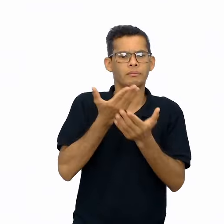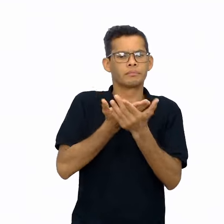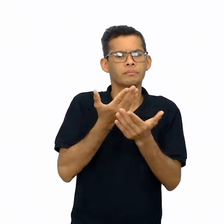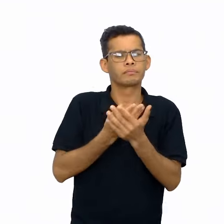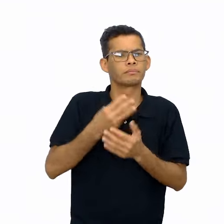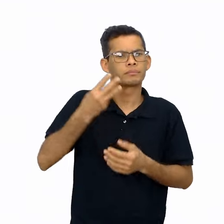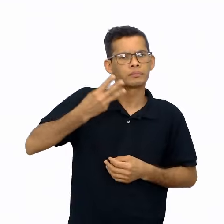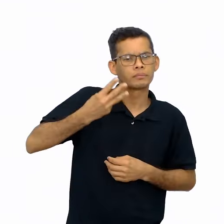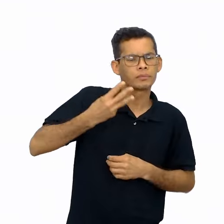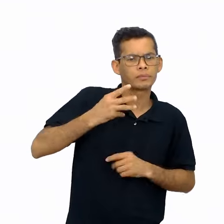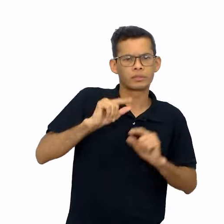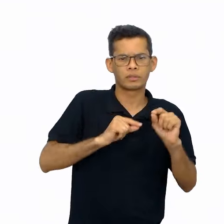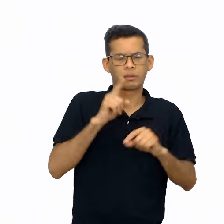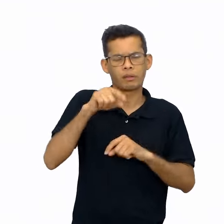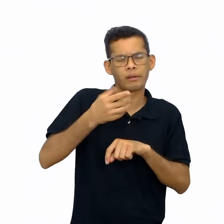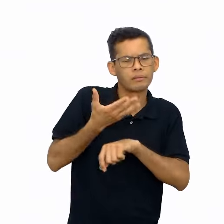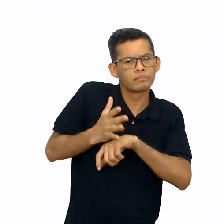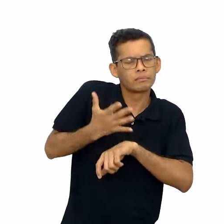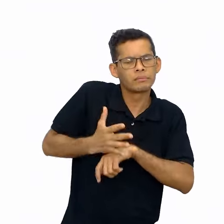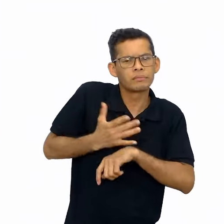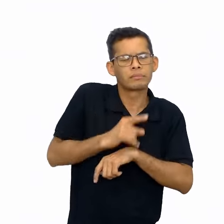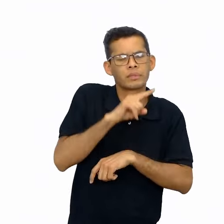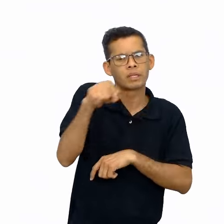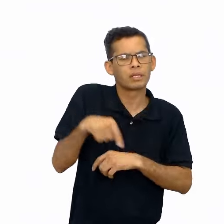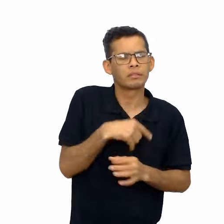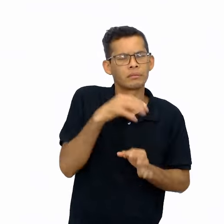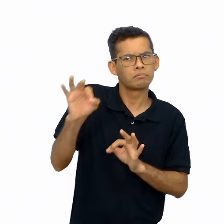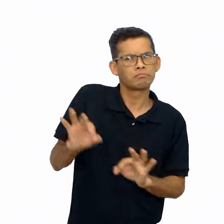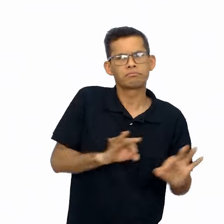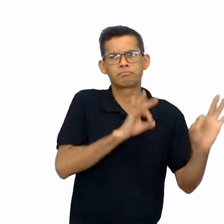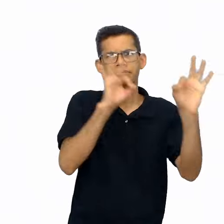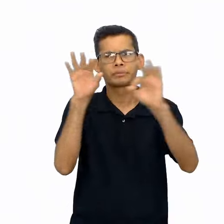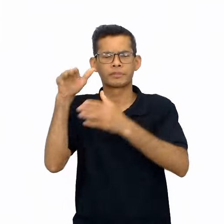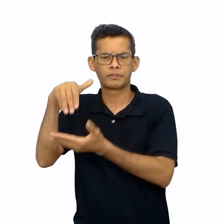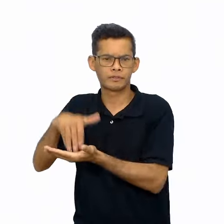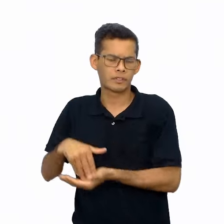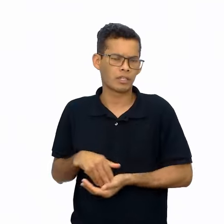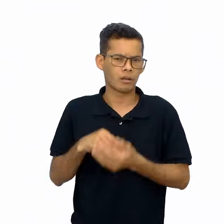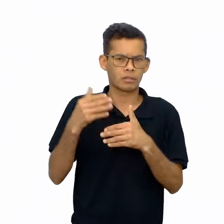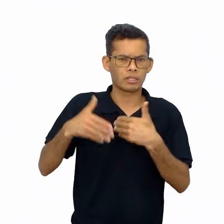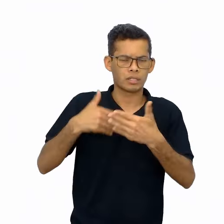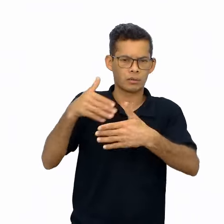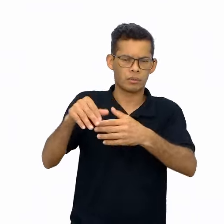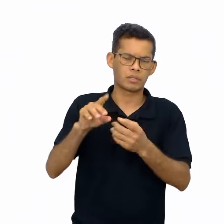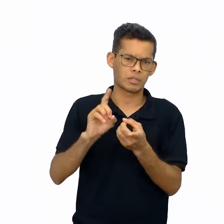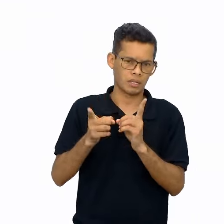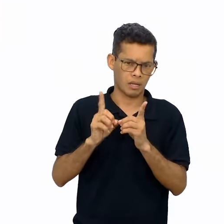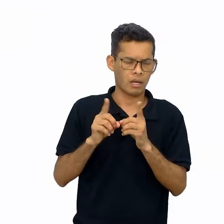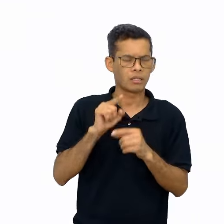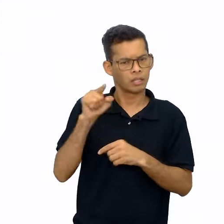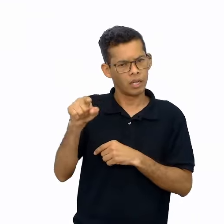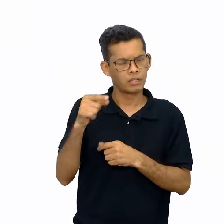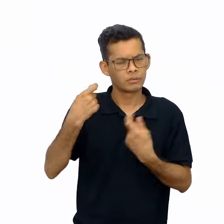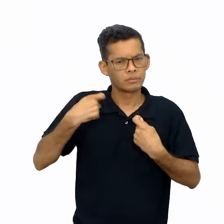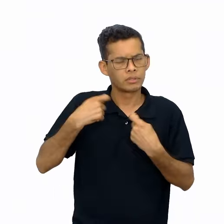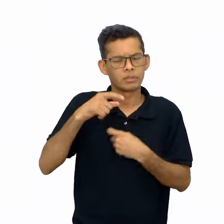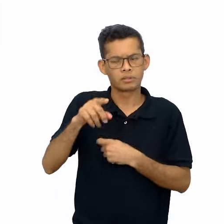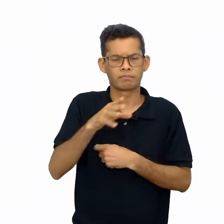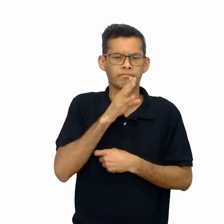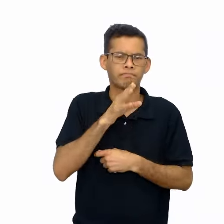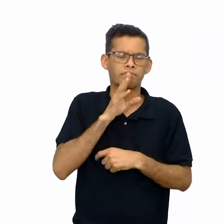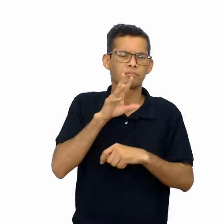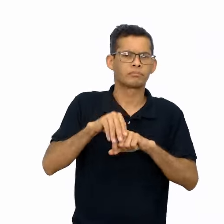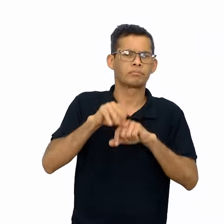como o ensaio de que os estudantes farão no final dessa sequência didática. Inicialmente, eles devem reconhecer